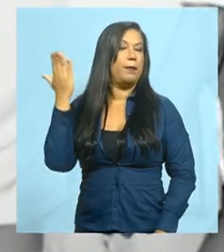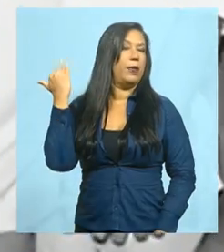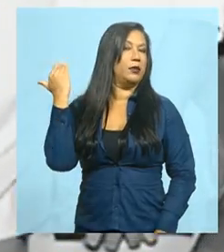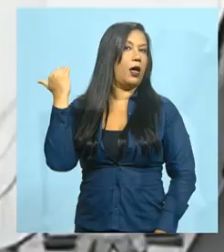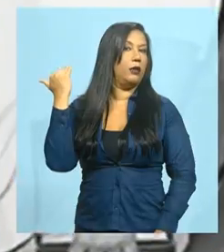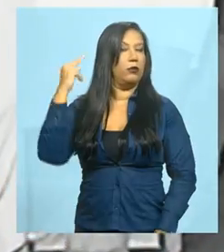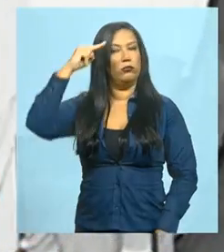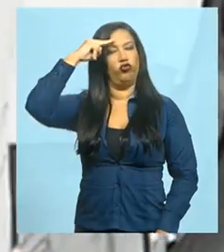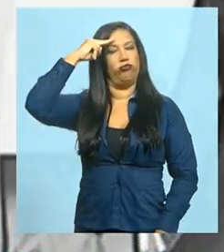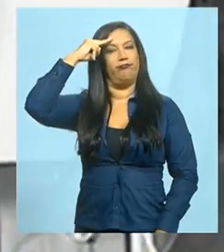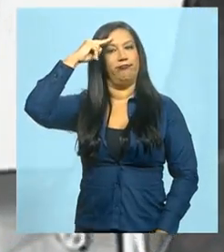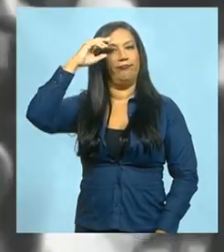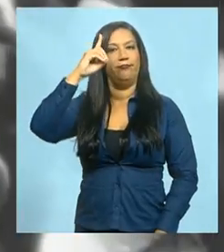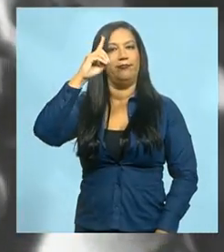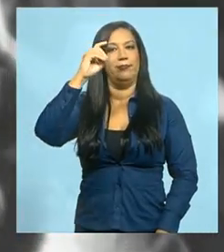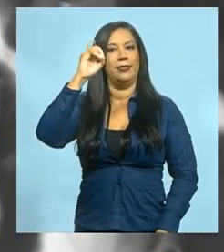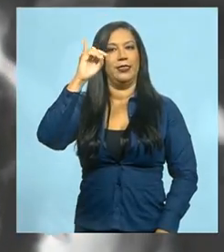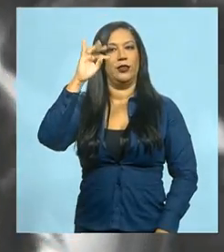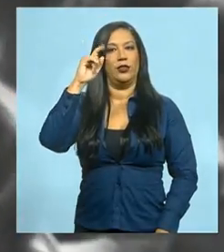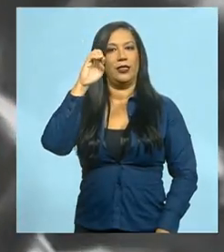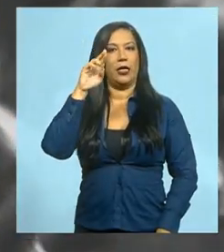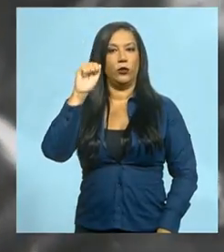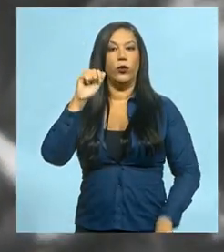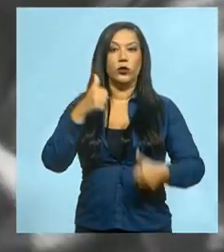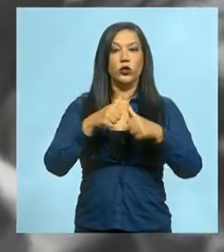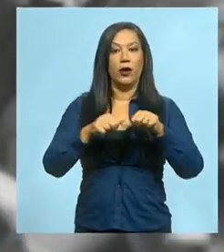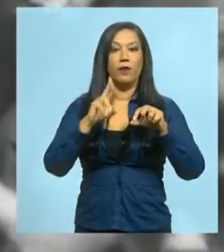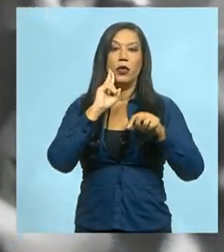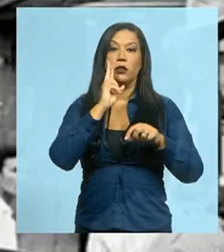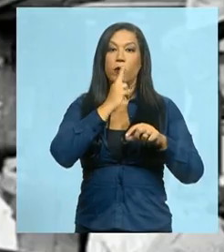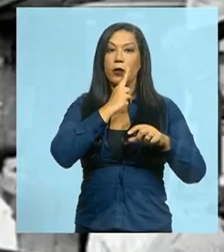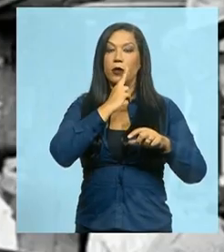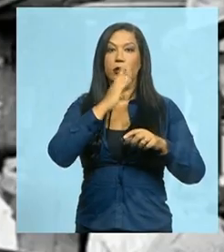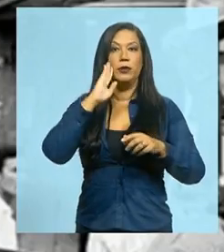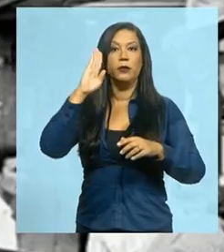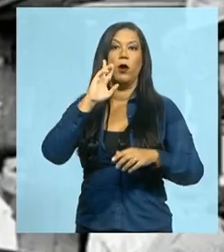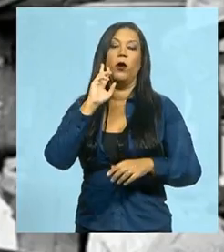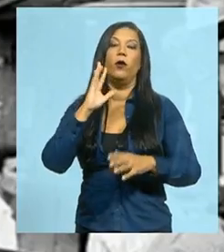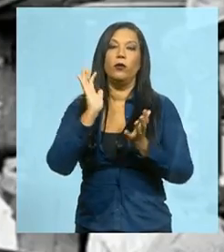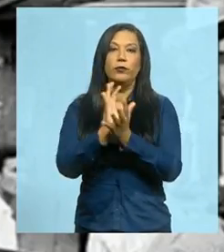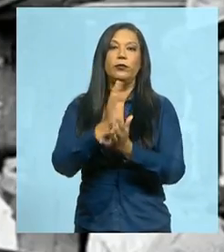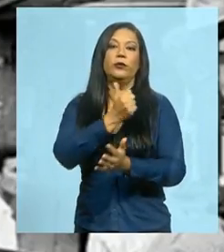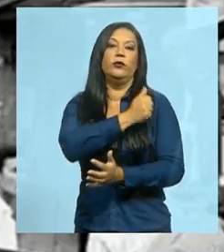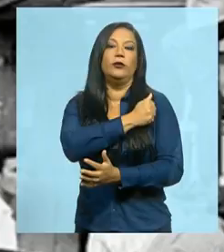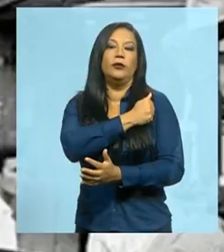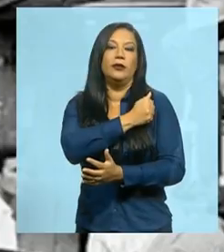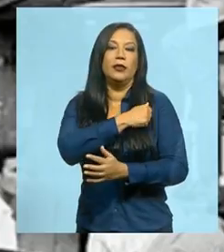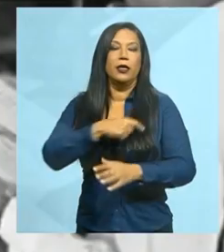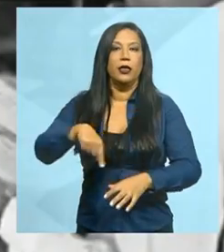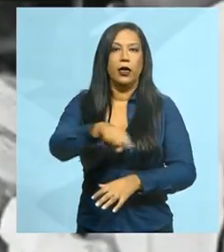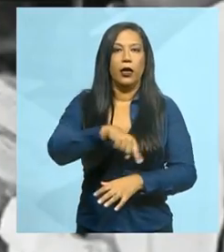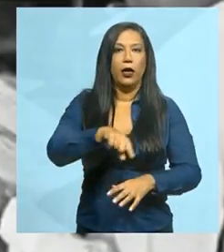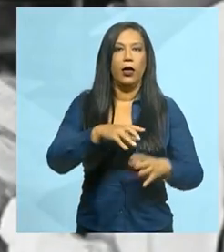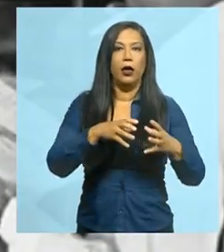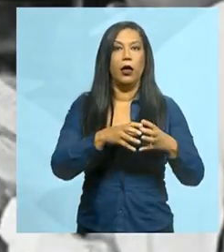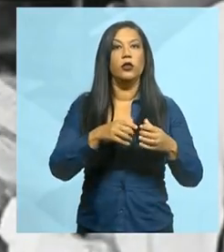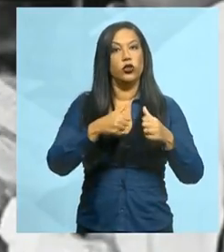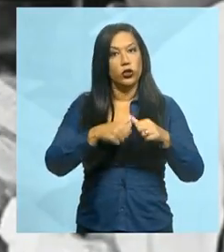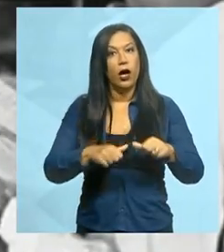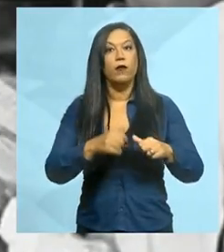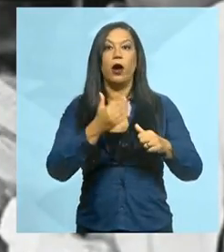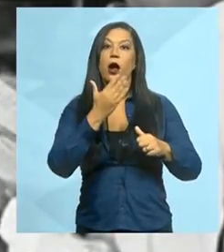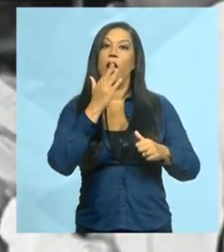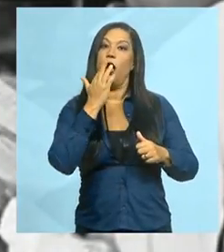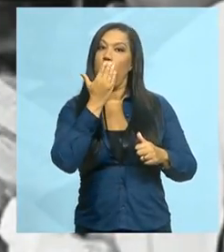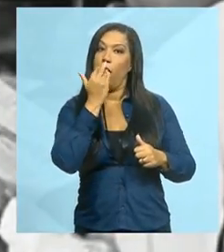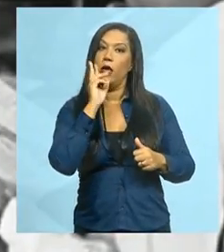durante a ditadura de Costa e Silva, no restaurante central dos estudantes. O lugar, apelidado de Calabouço, oferecia alimentação a baixo